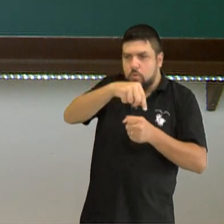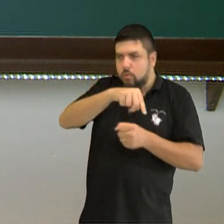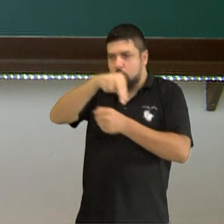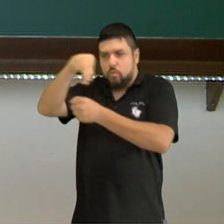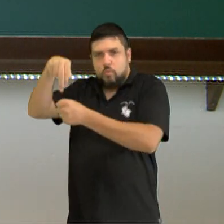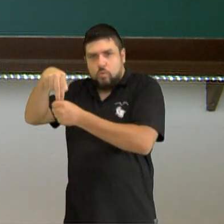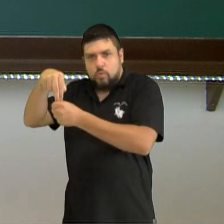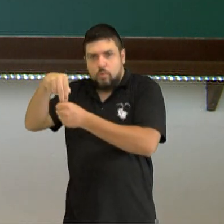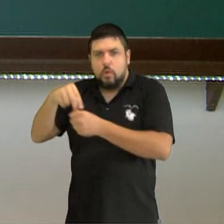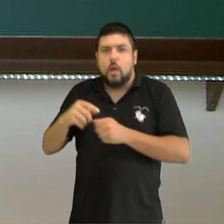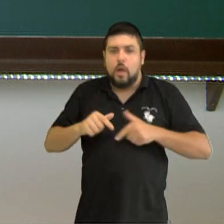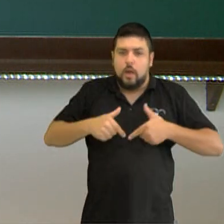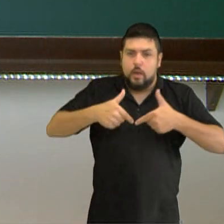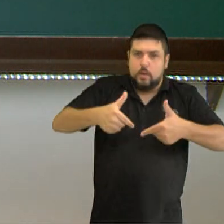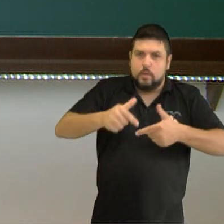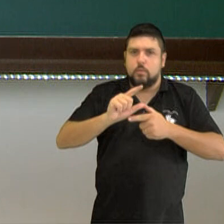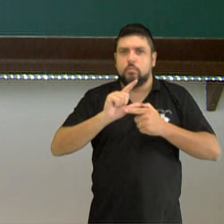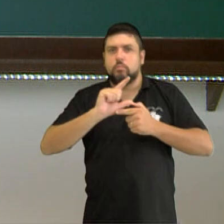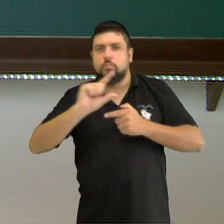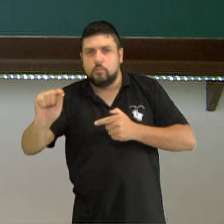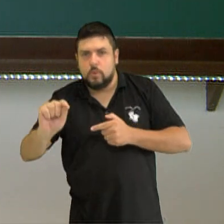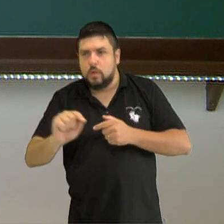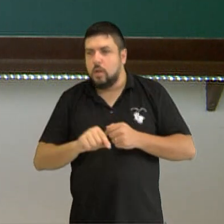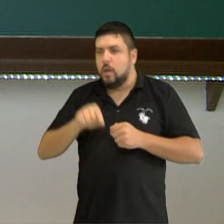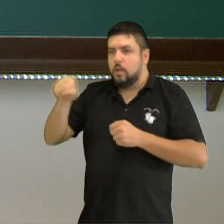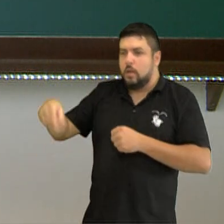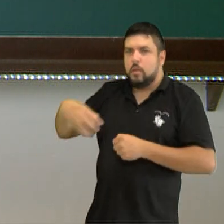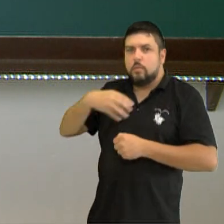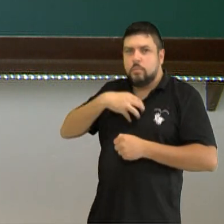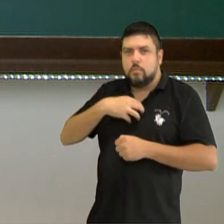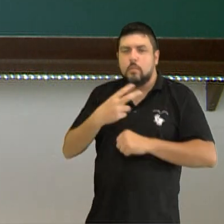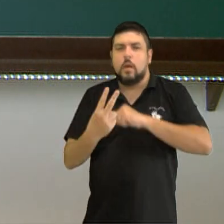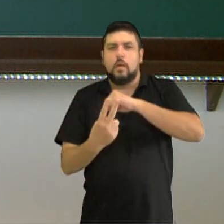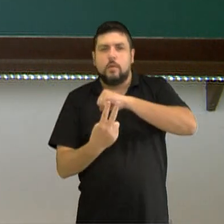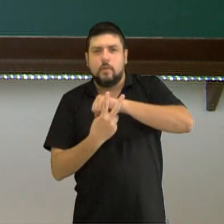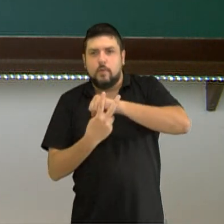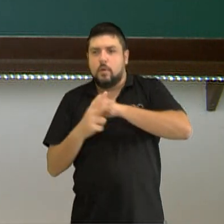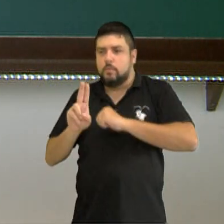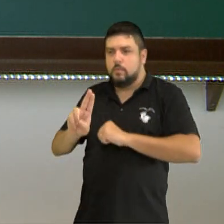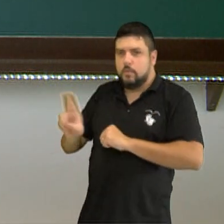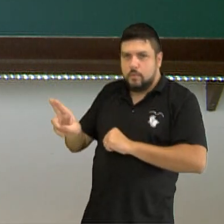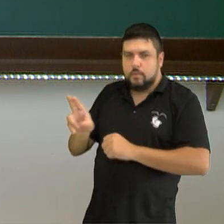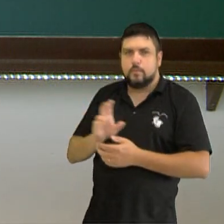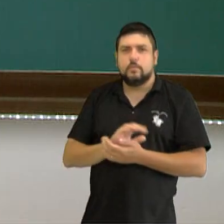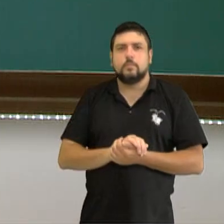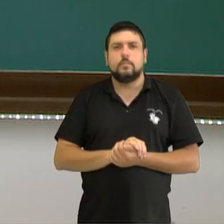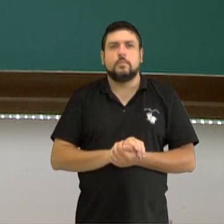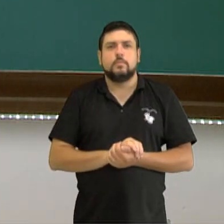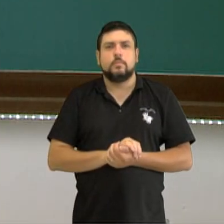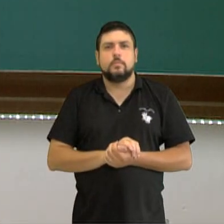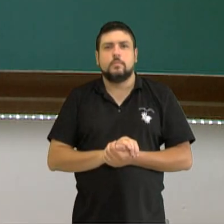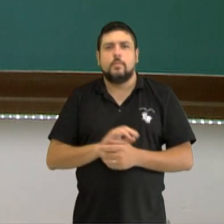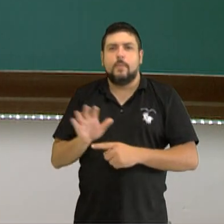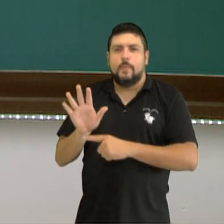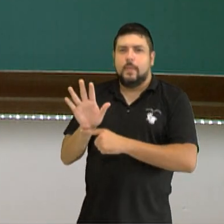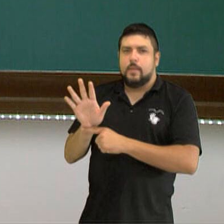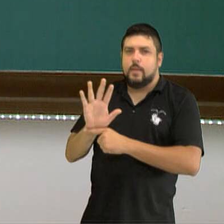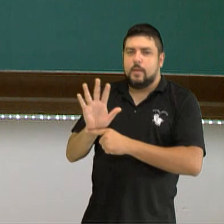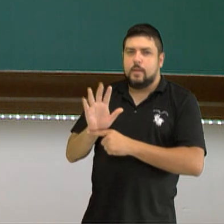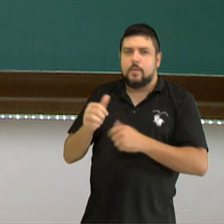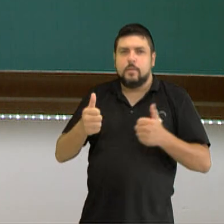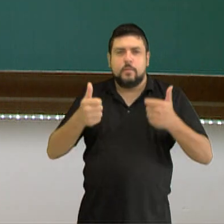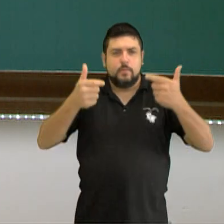que é o sair, e eu tenho um verbo de estado, estavam alegres, com o predicativo do sujeito. Nesse vídeo, nós